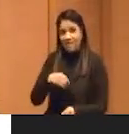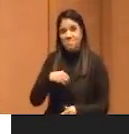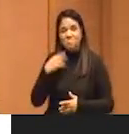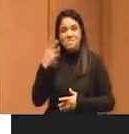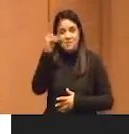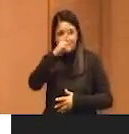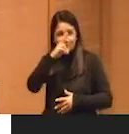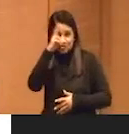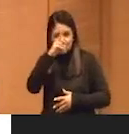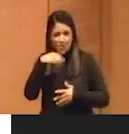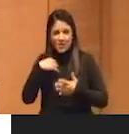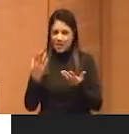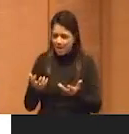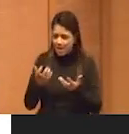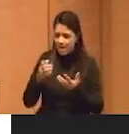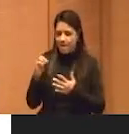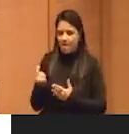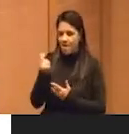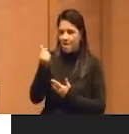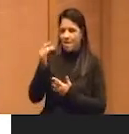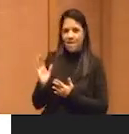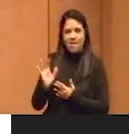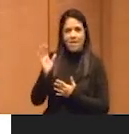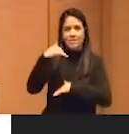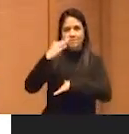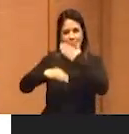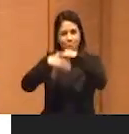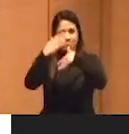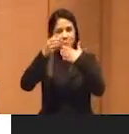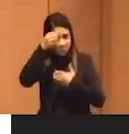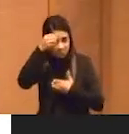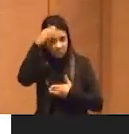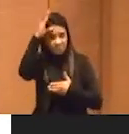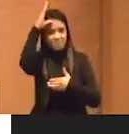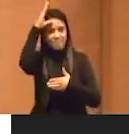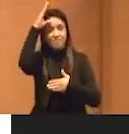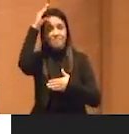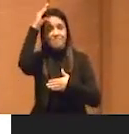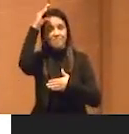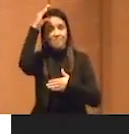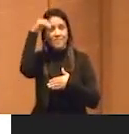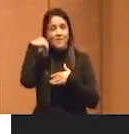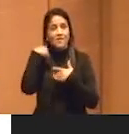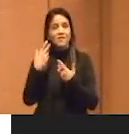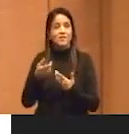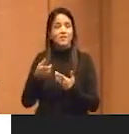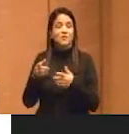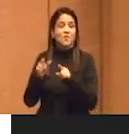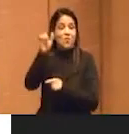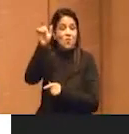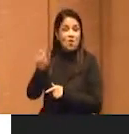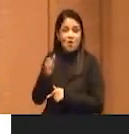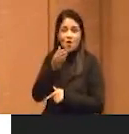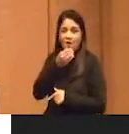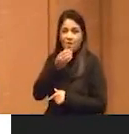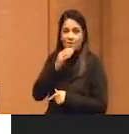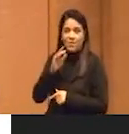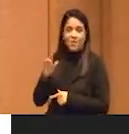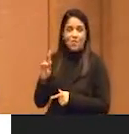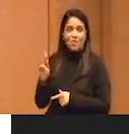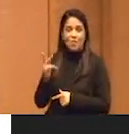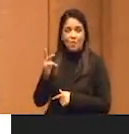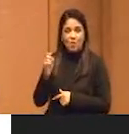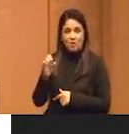riqueza, todo mundo produzindo, vamos crescer a produção de conhecimento no mundo, o Josh Sandbankler falando sobre a